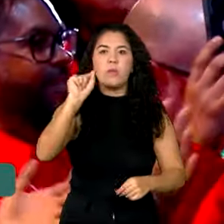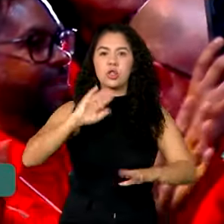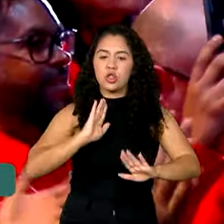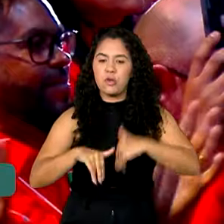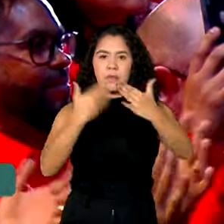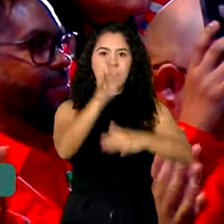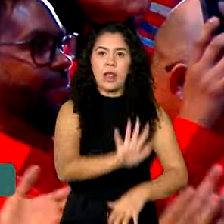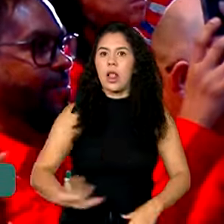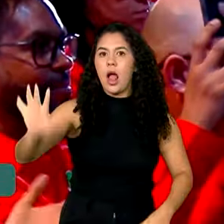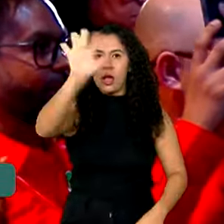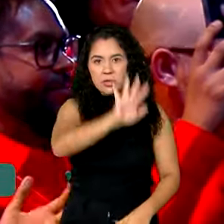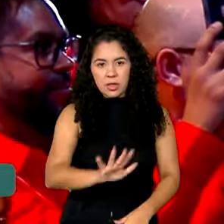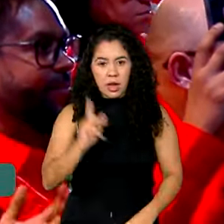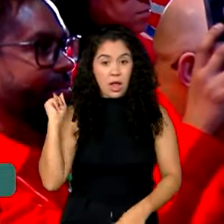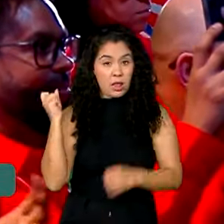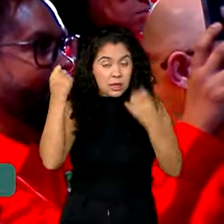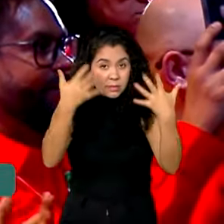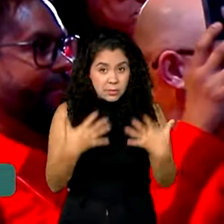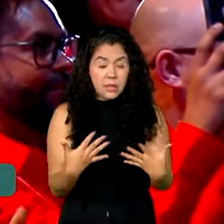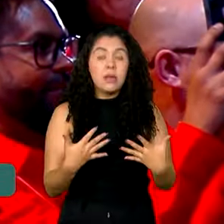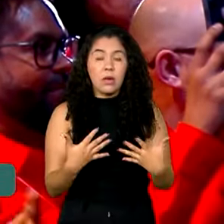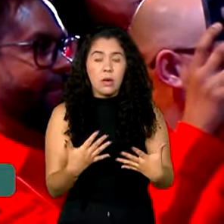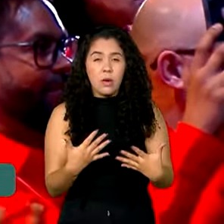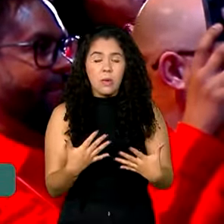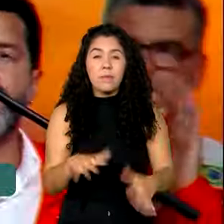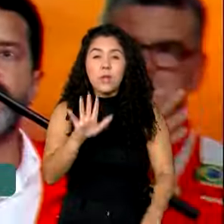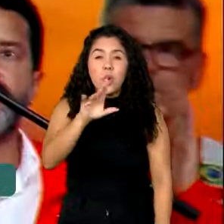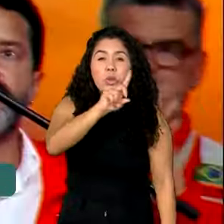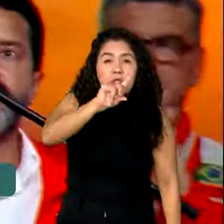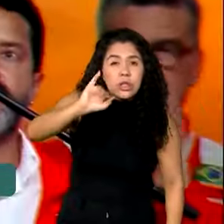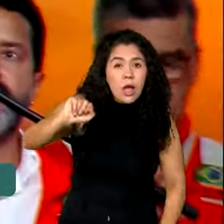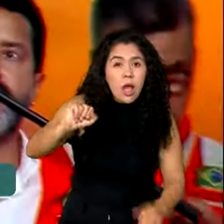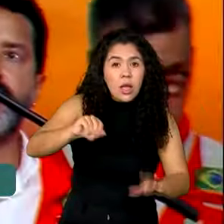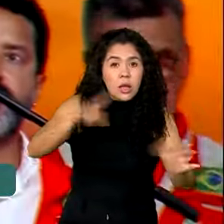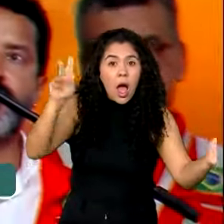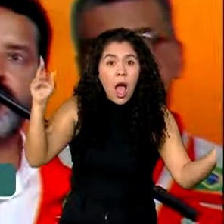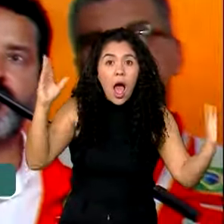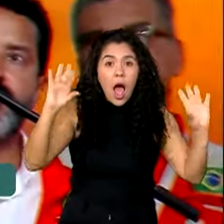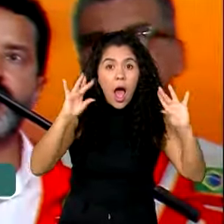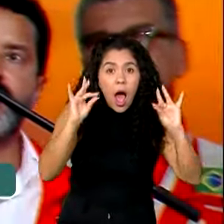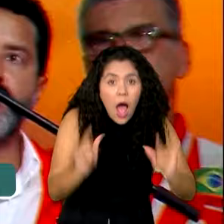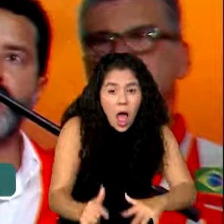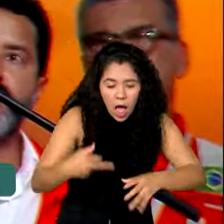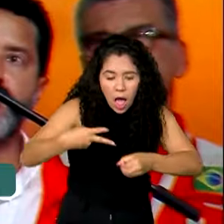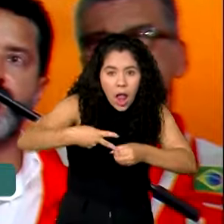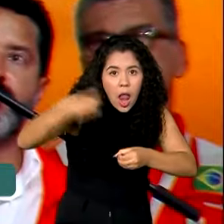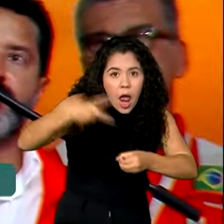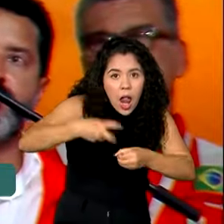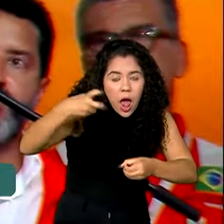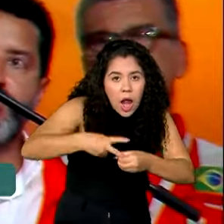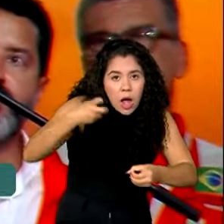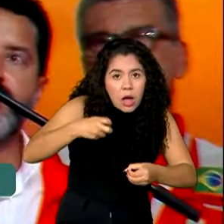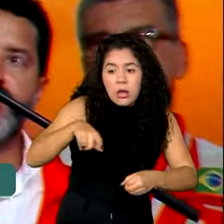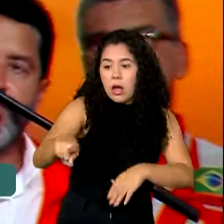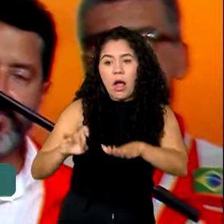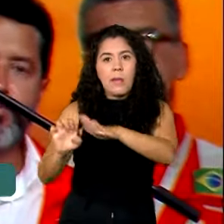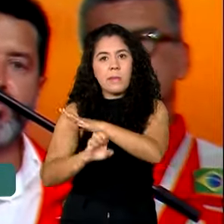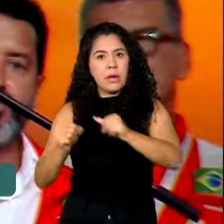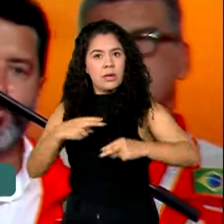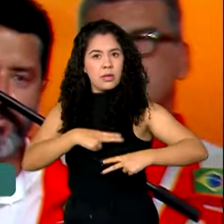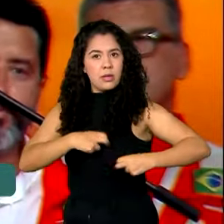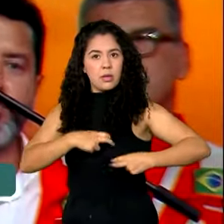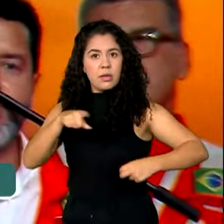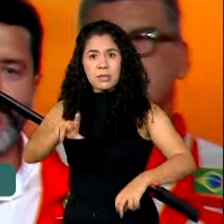Porque o dia, o dia que acabar o petróleo, a Petrobras será a maior